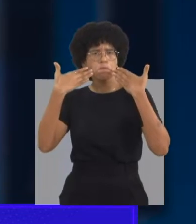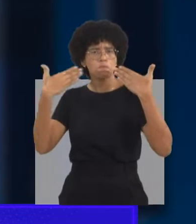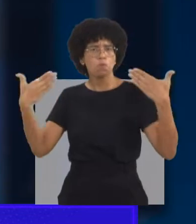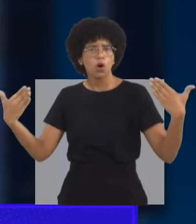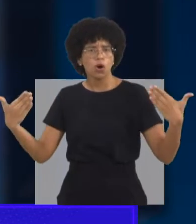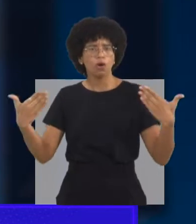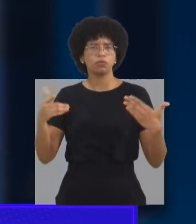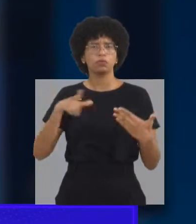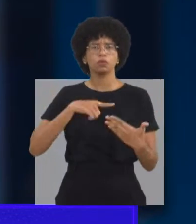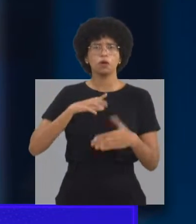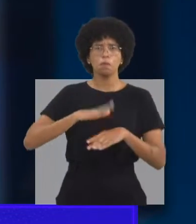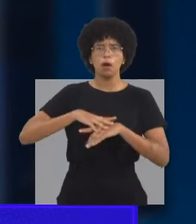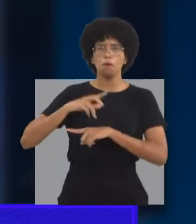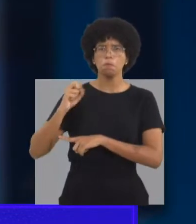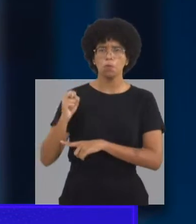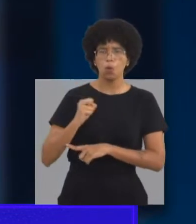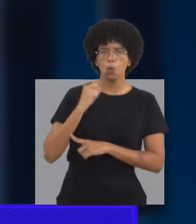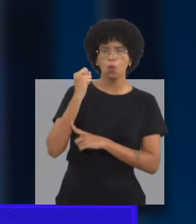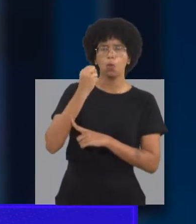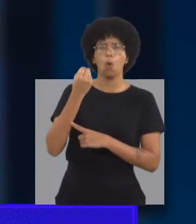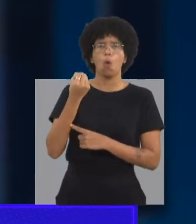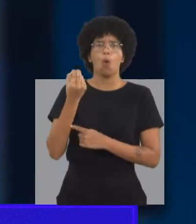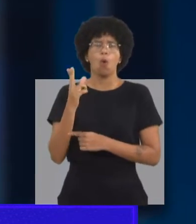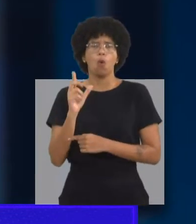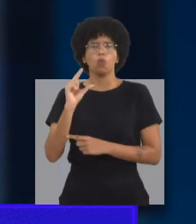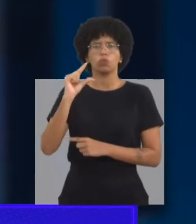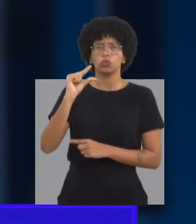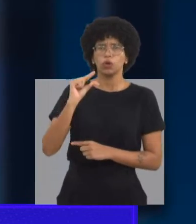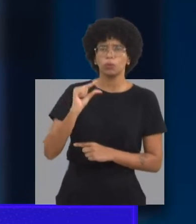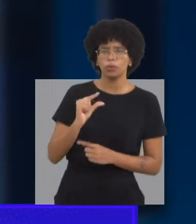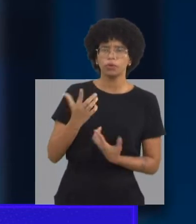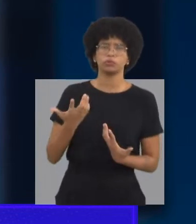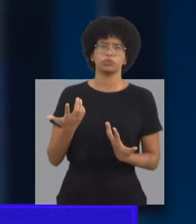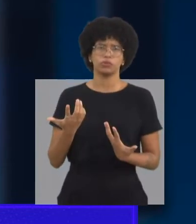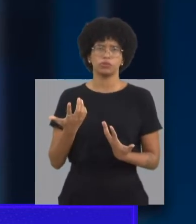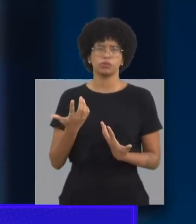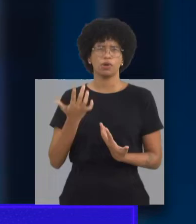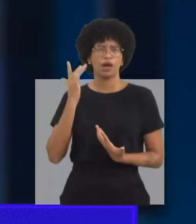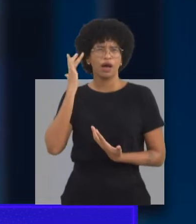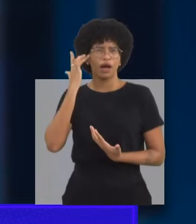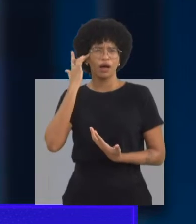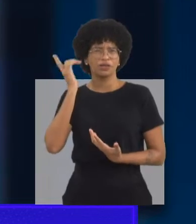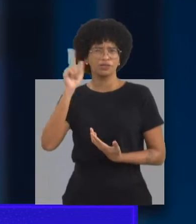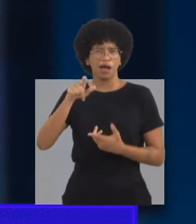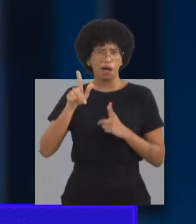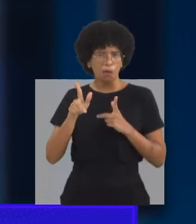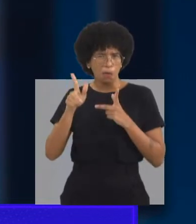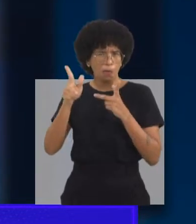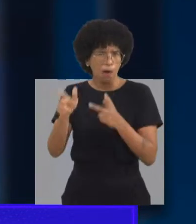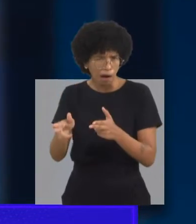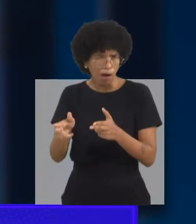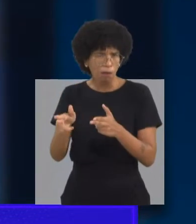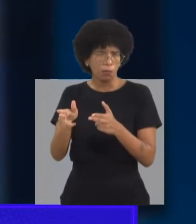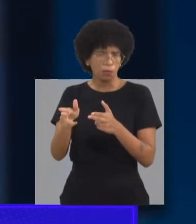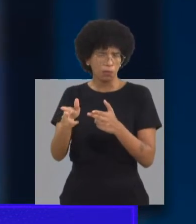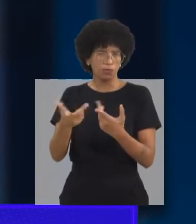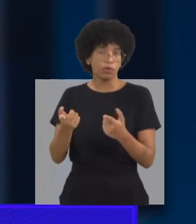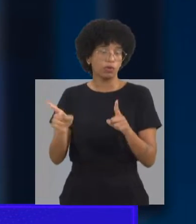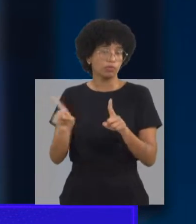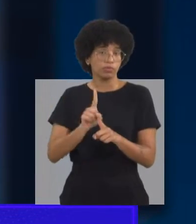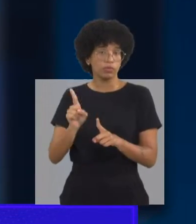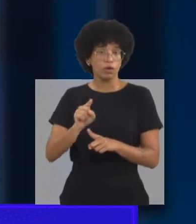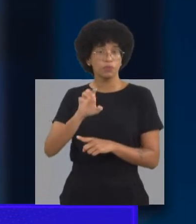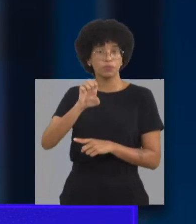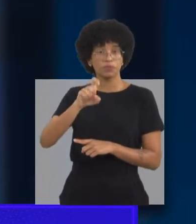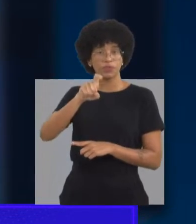posso ver o modelo de um autista famoso que tenha nas mídias sociais